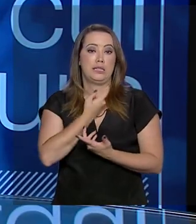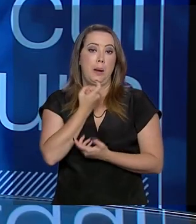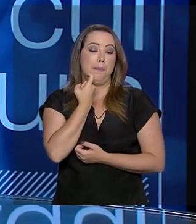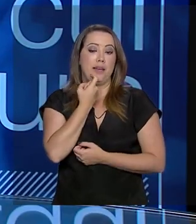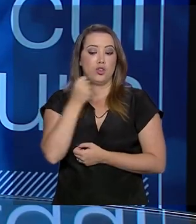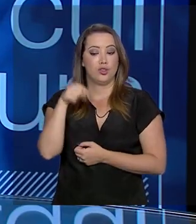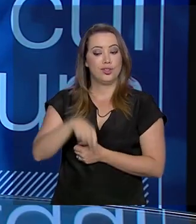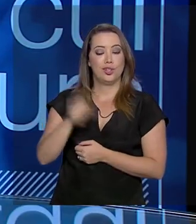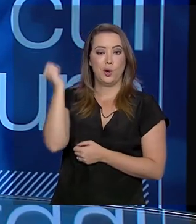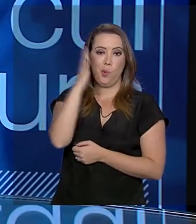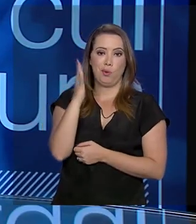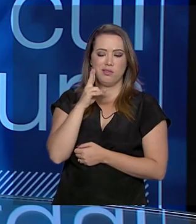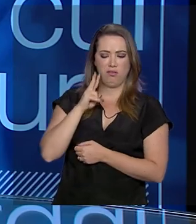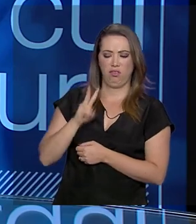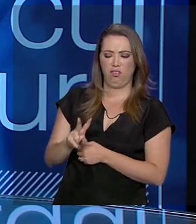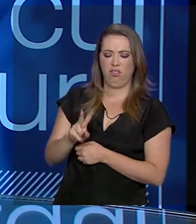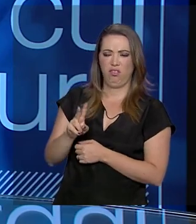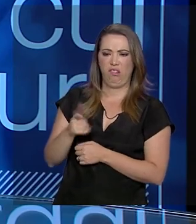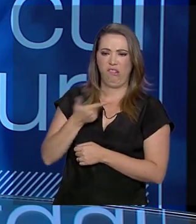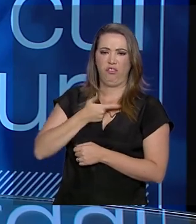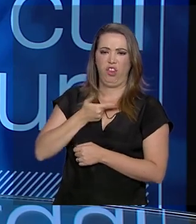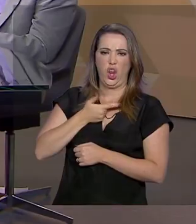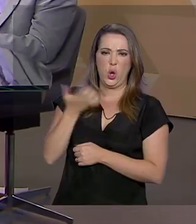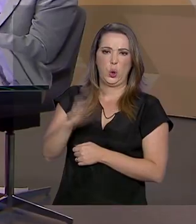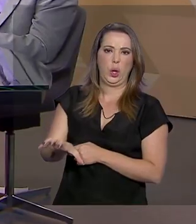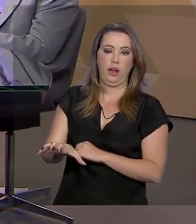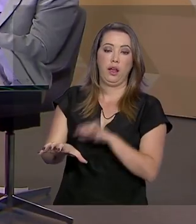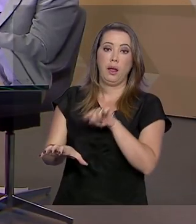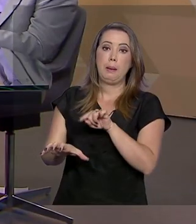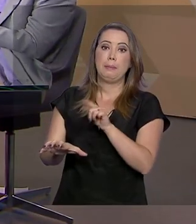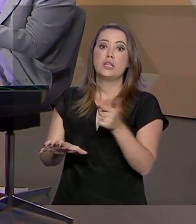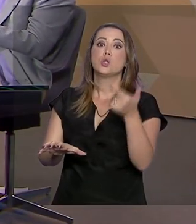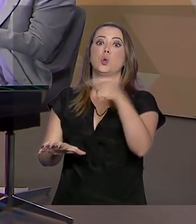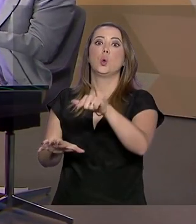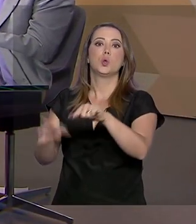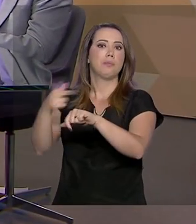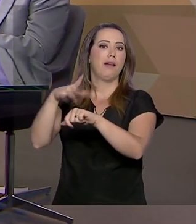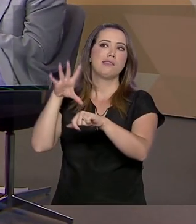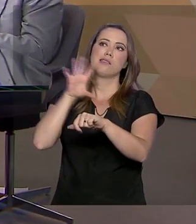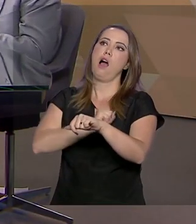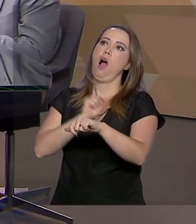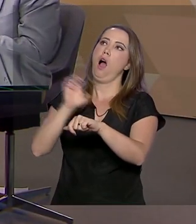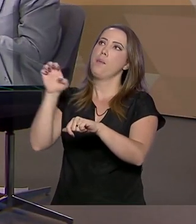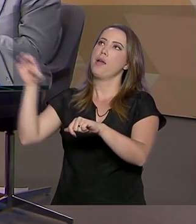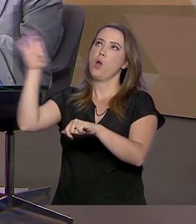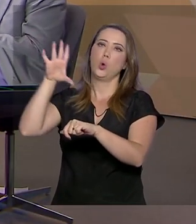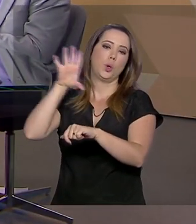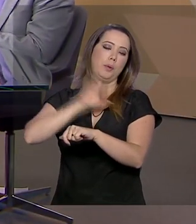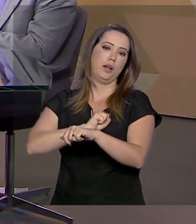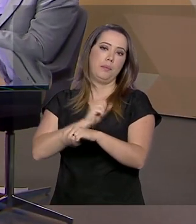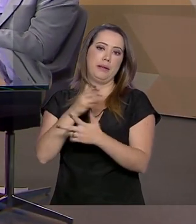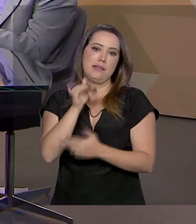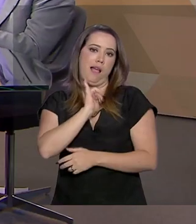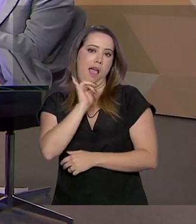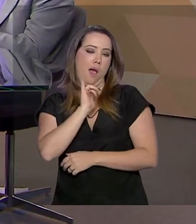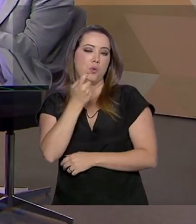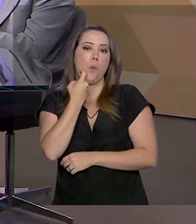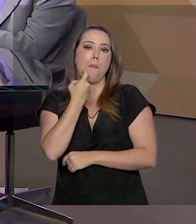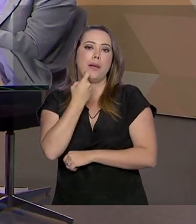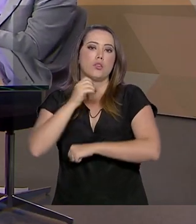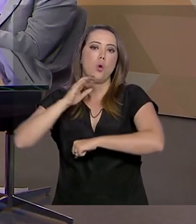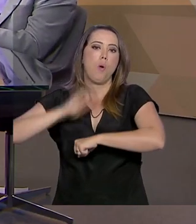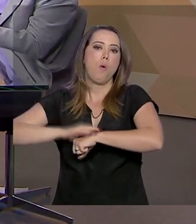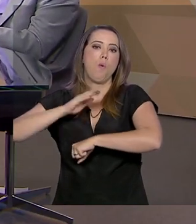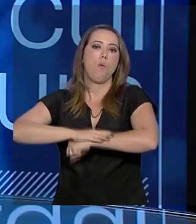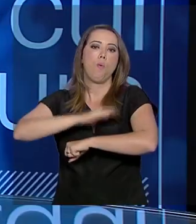brasileiro, pela aparência do peixe, não gosta, mas que os europeus amam de paixão, que é o caso do peixe sapo. Ele parece,